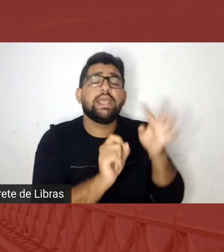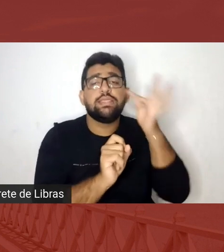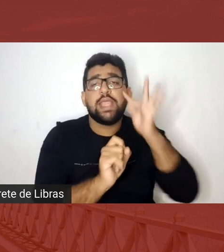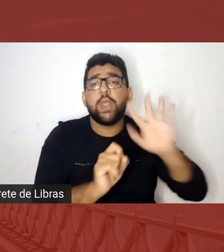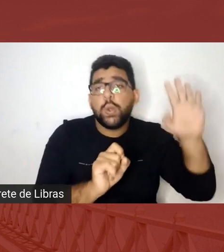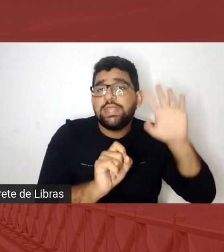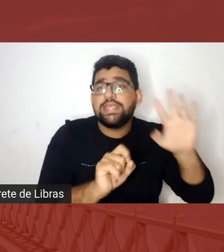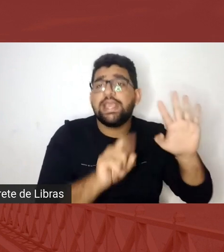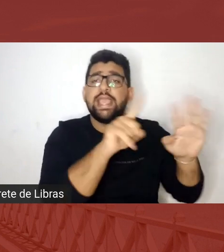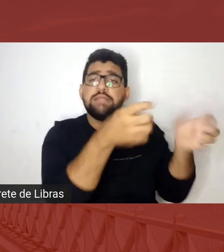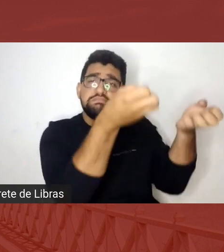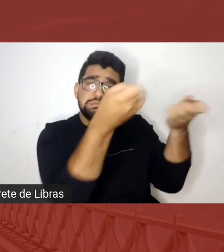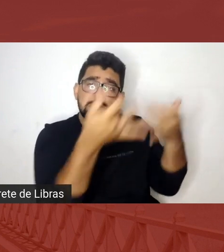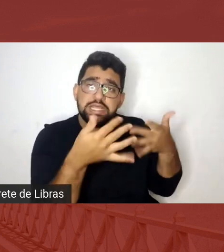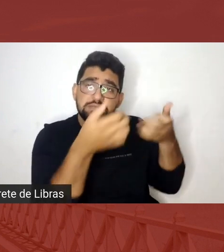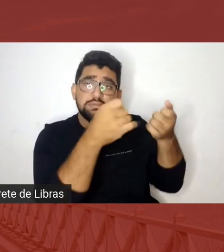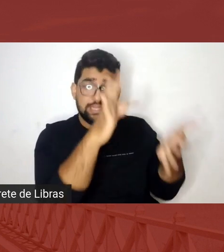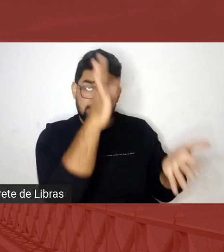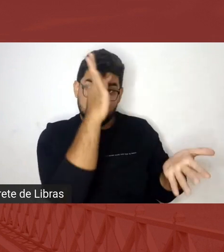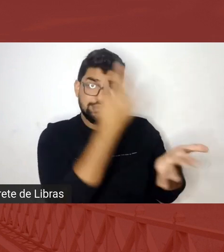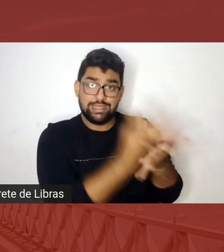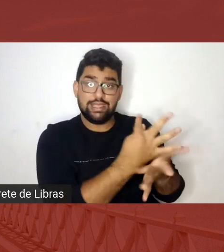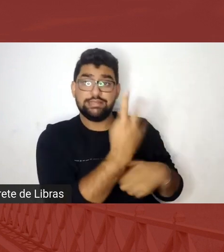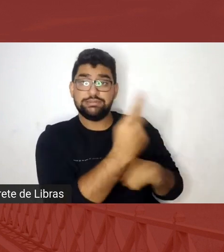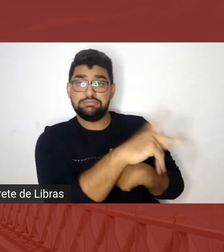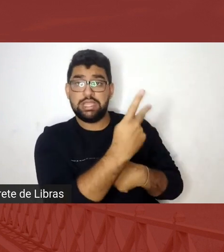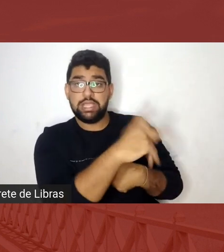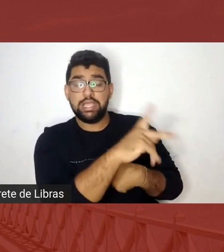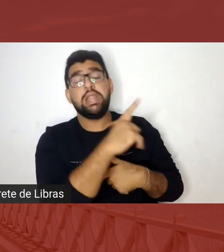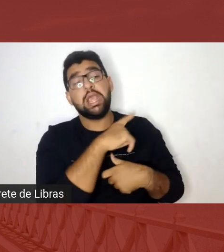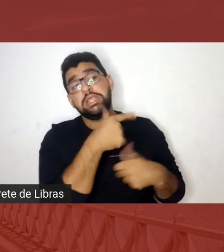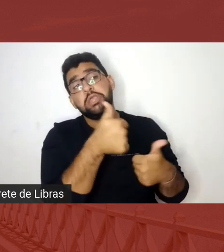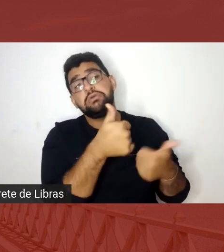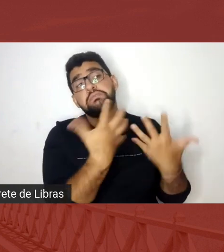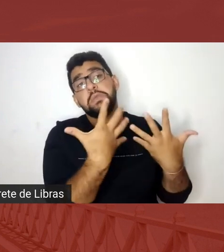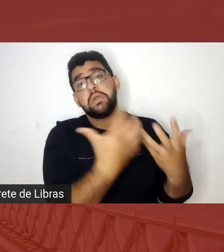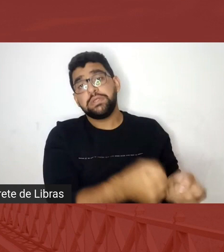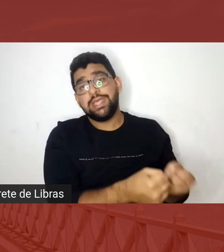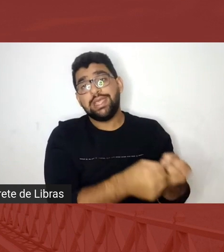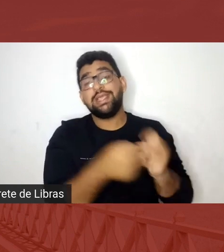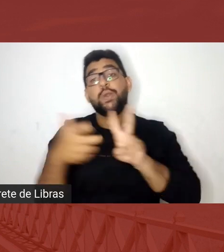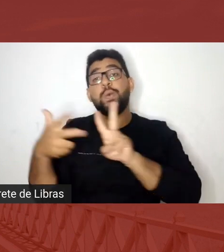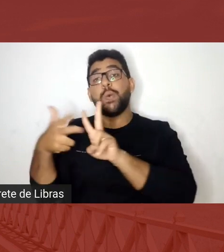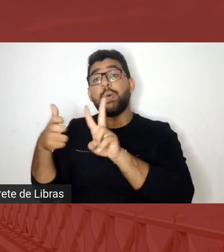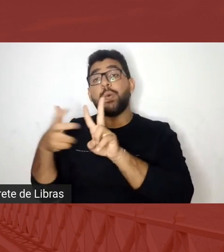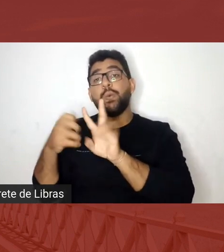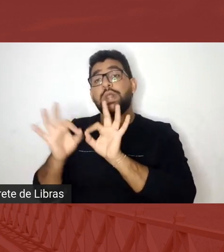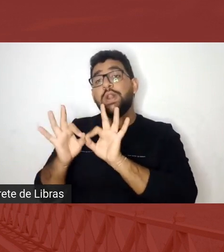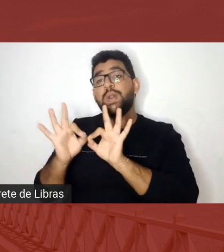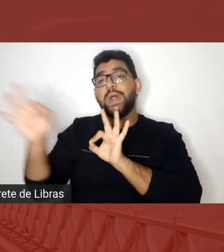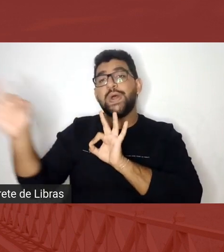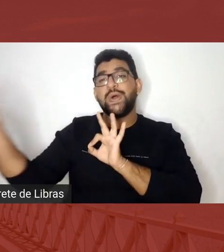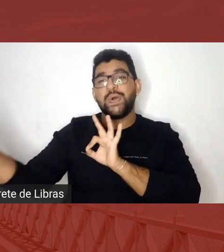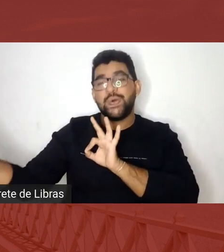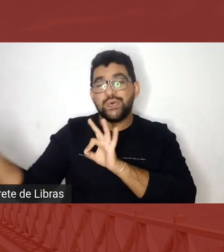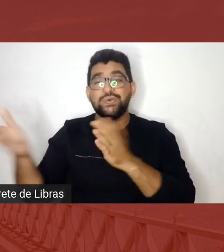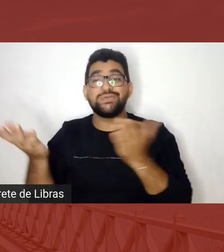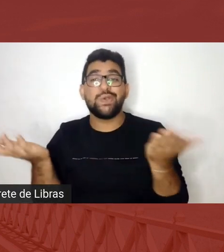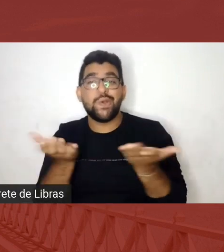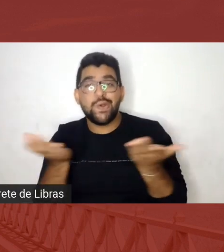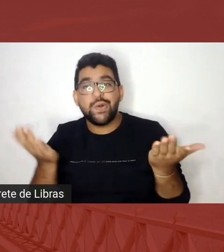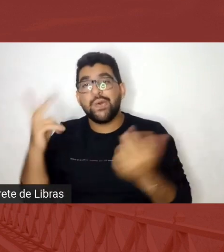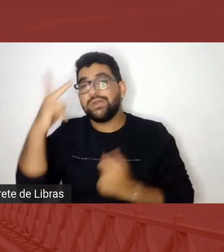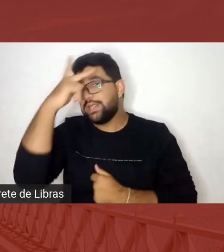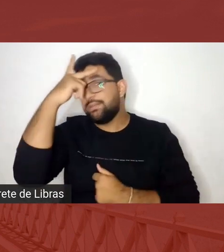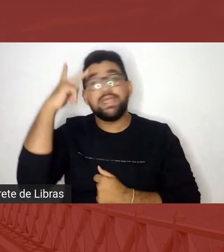explica pra mim a tese, aqui eu já fico, e os indígenas ficam lá, ah, hoje as pessoas, assim, não precisa